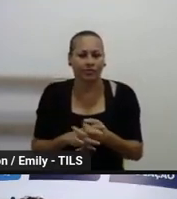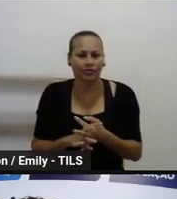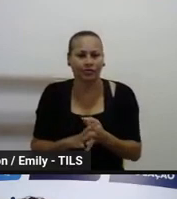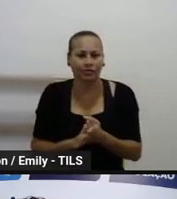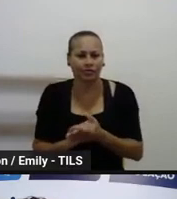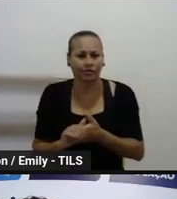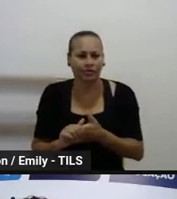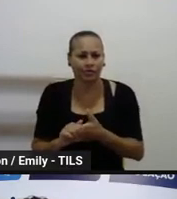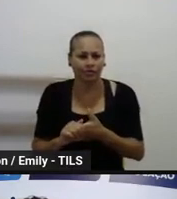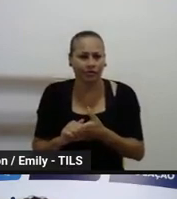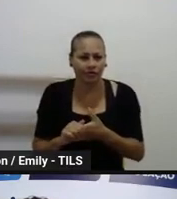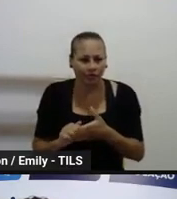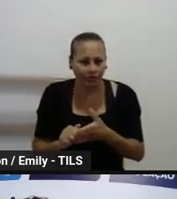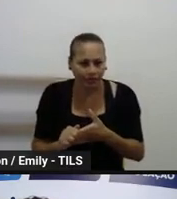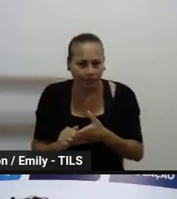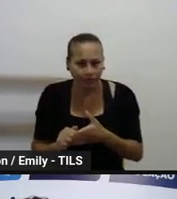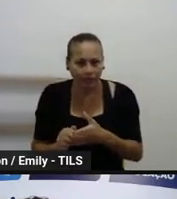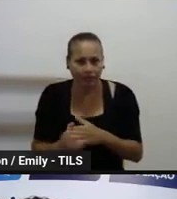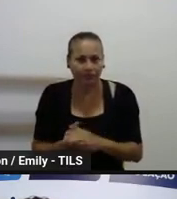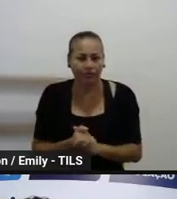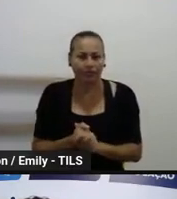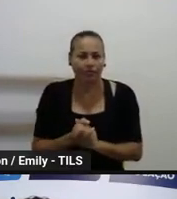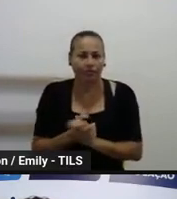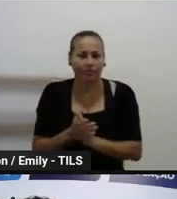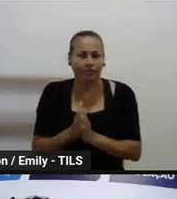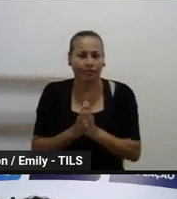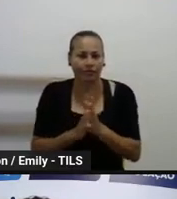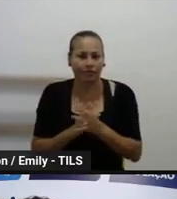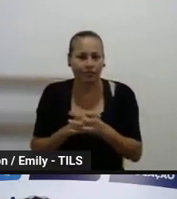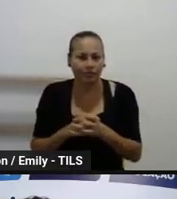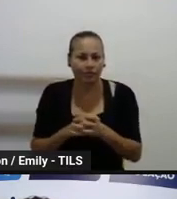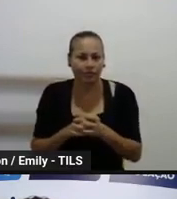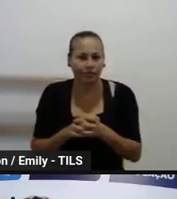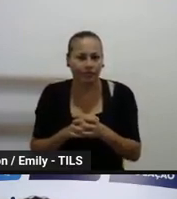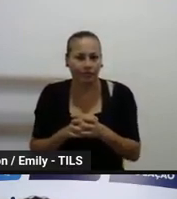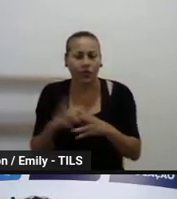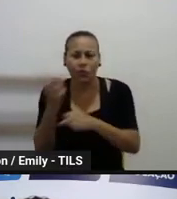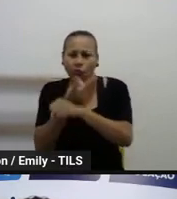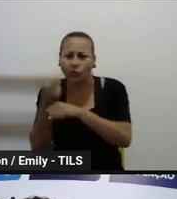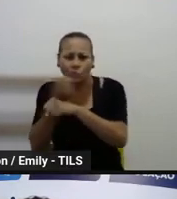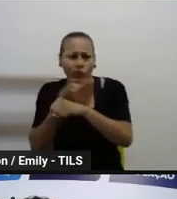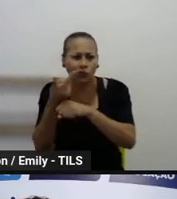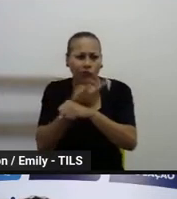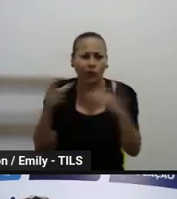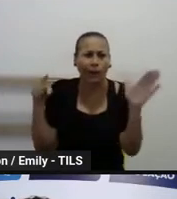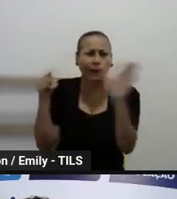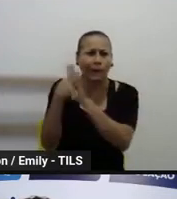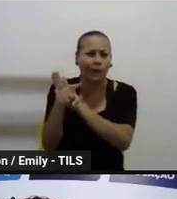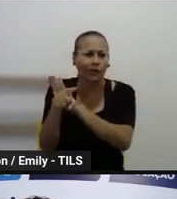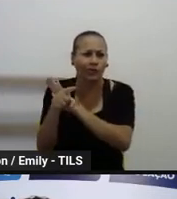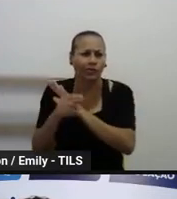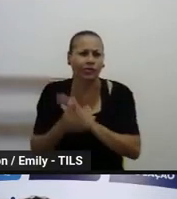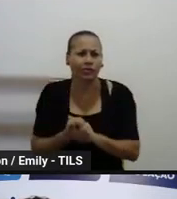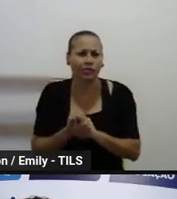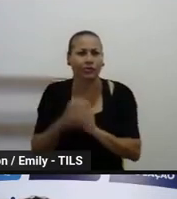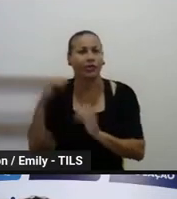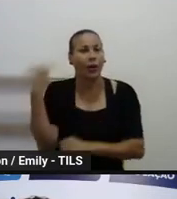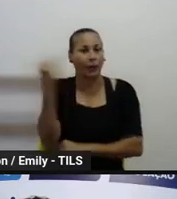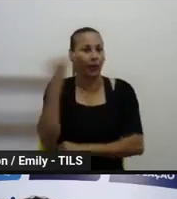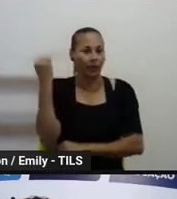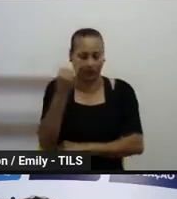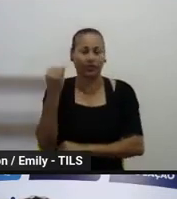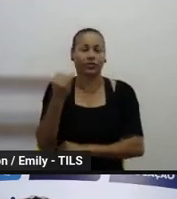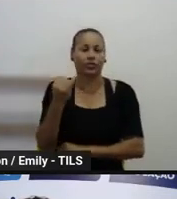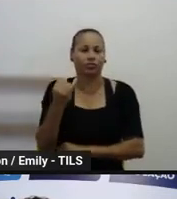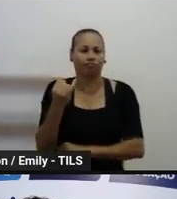Rafa, Márcia. Enquanto você procura a pergunta, tem um ponto bem interessante que